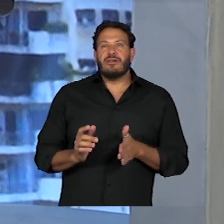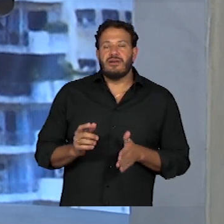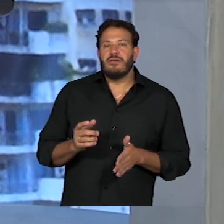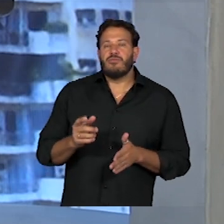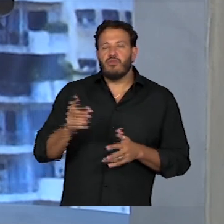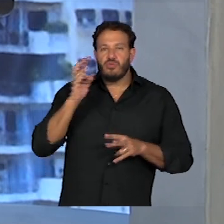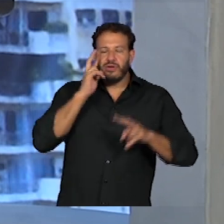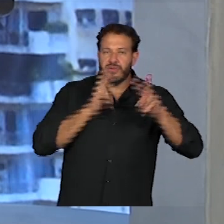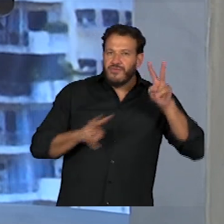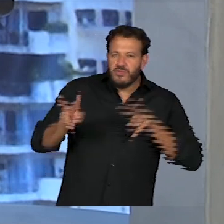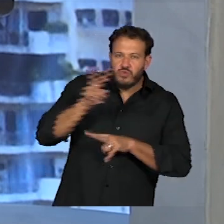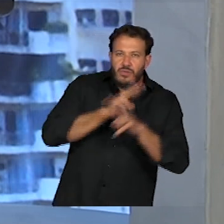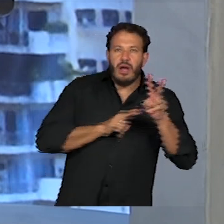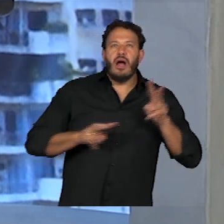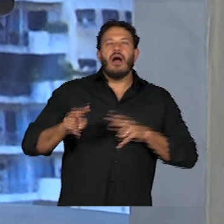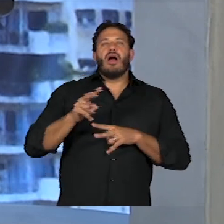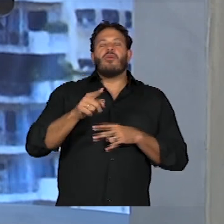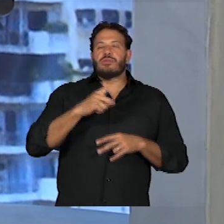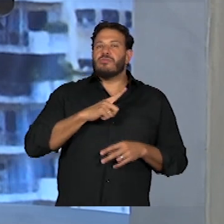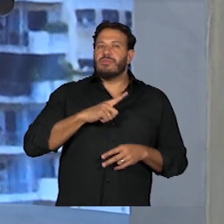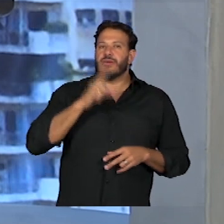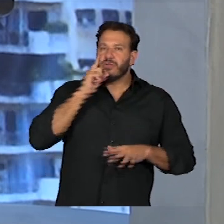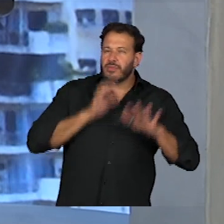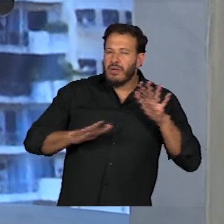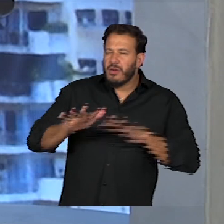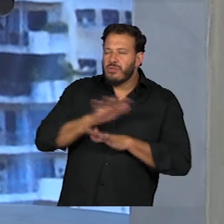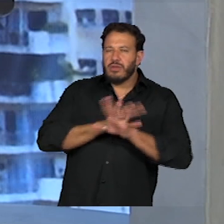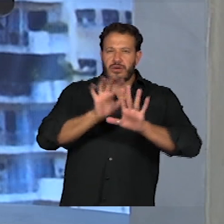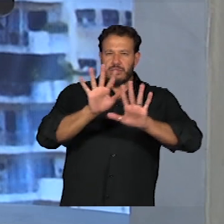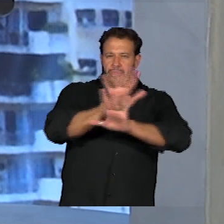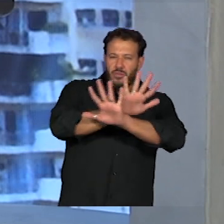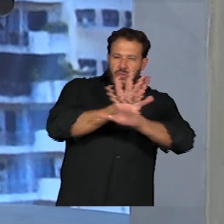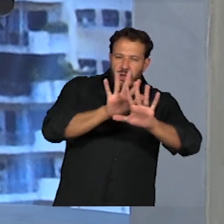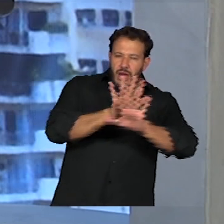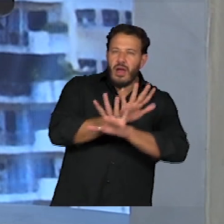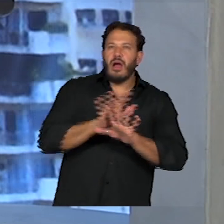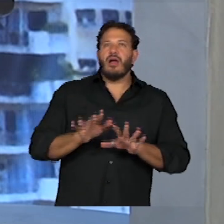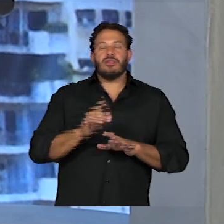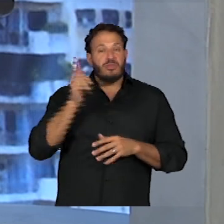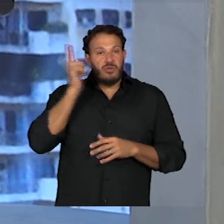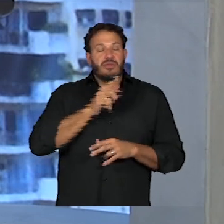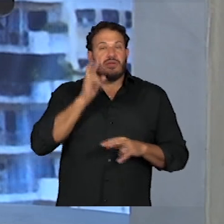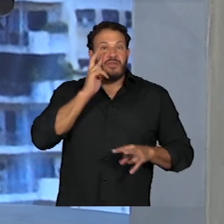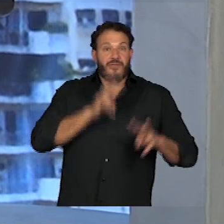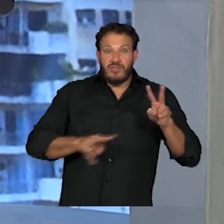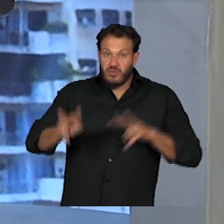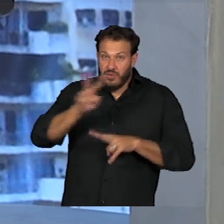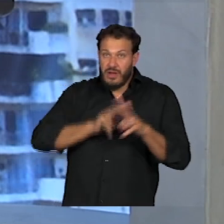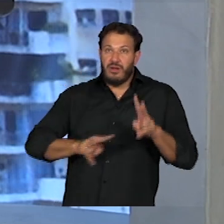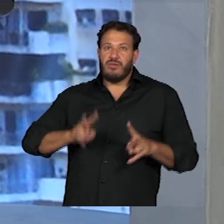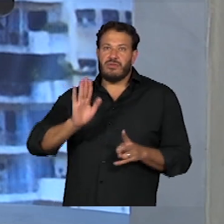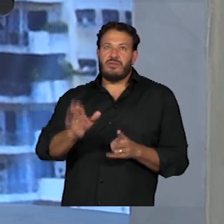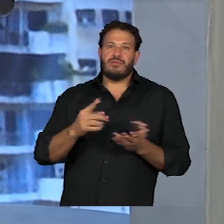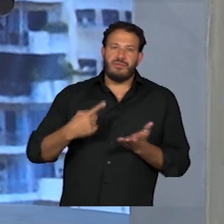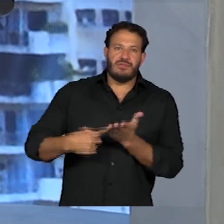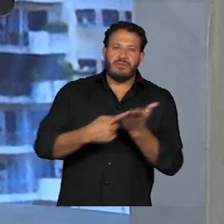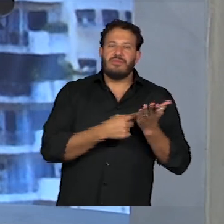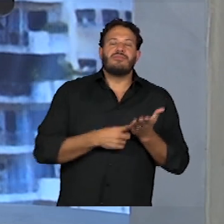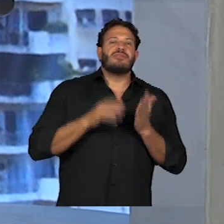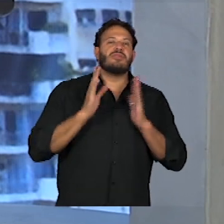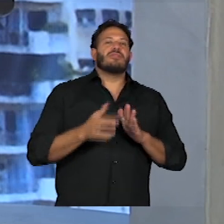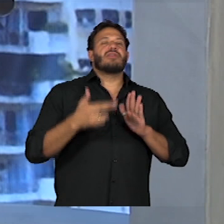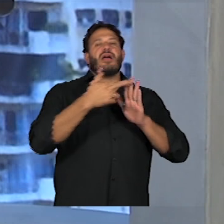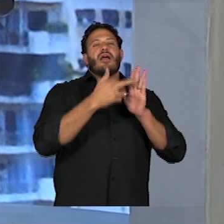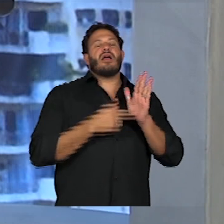visual. Então, tem que tomar cuidado com contraste. Então, para pessoas com deficiência visual, a gente tem muitas regrinhas que se